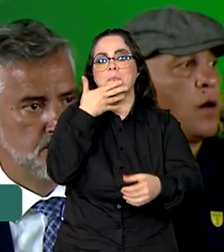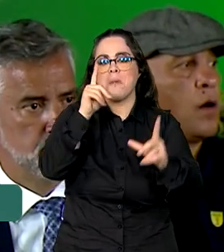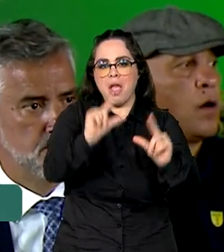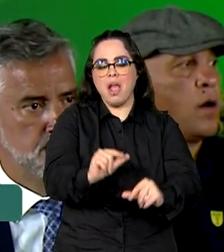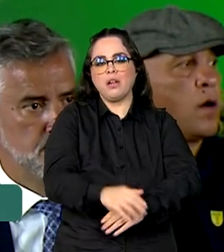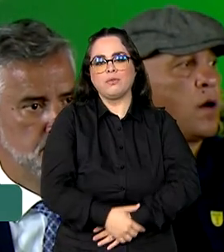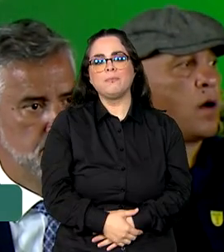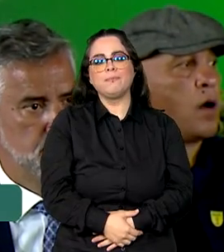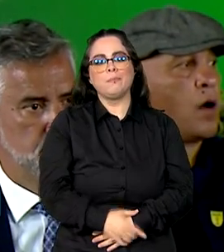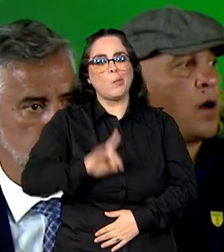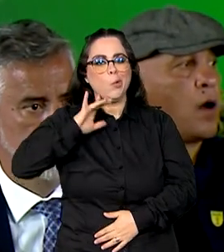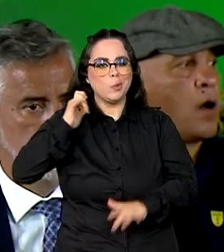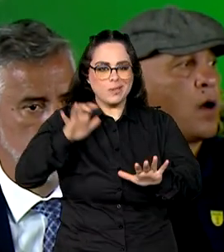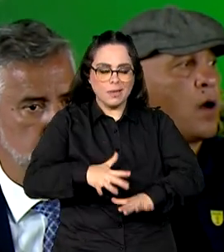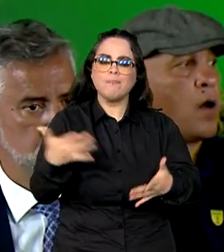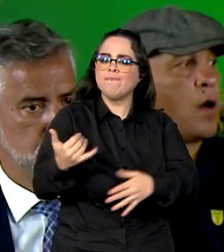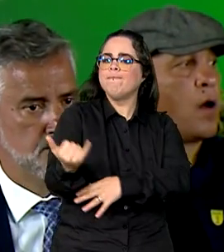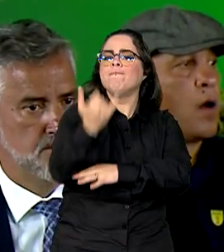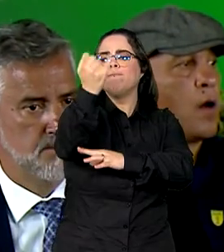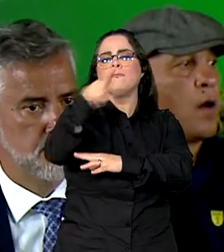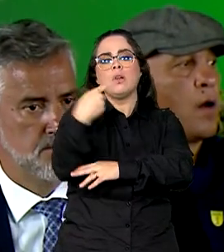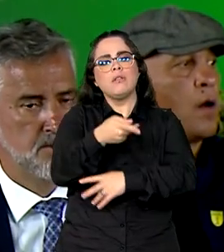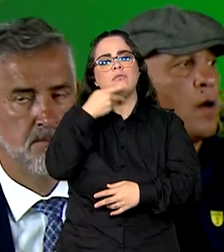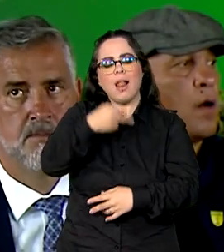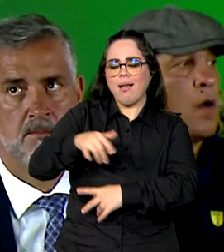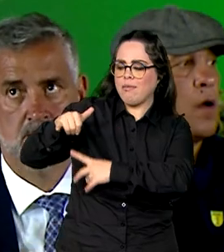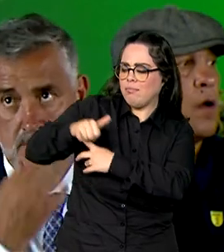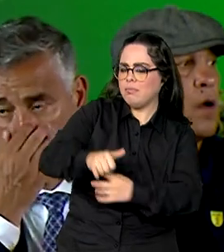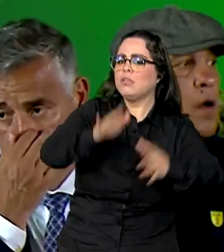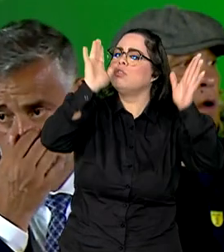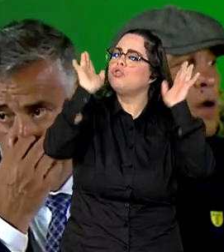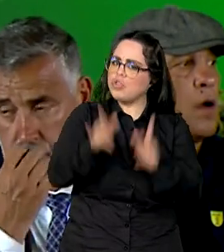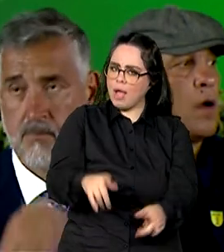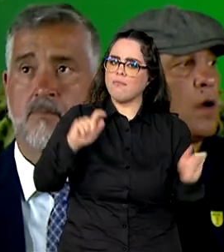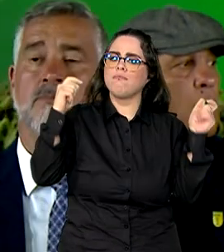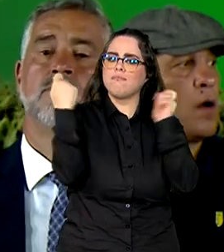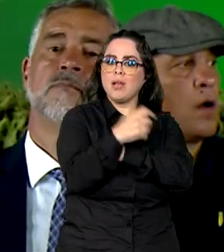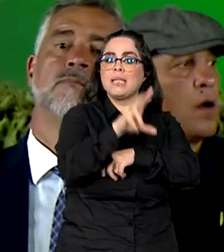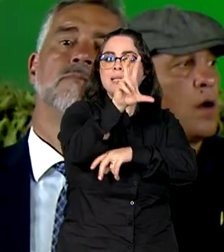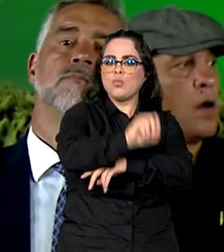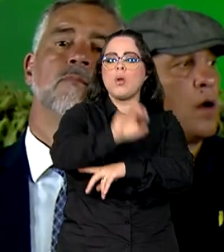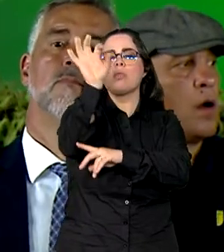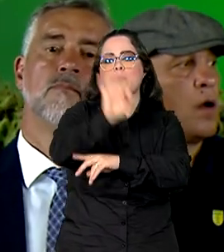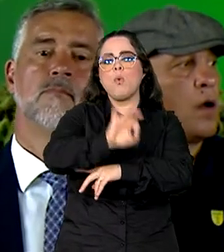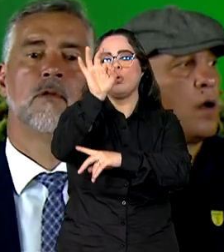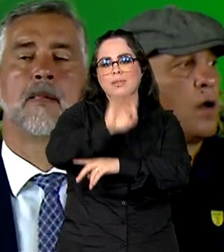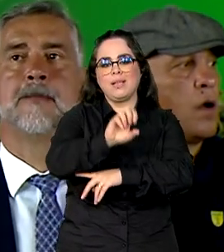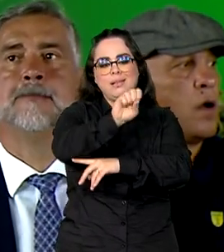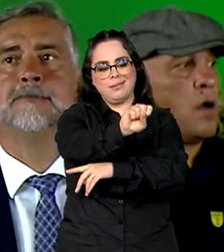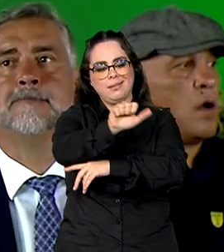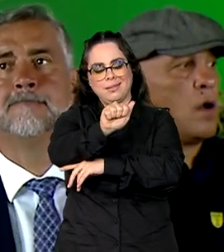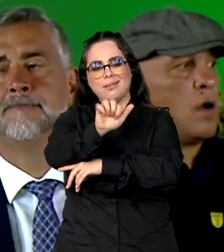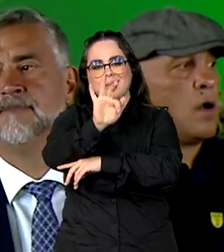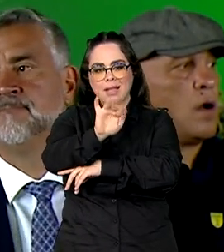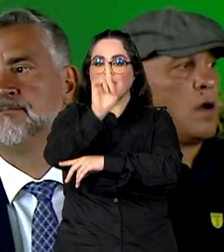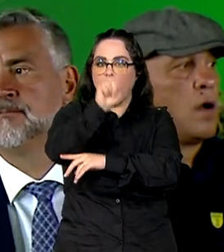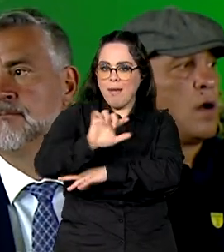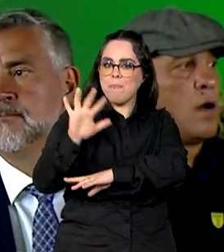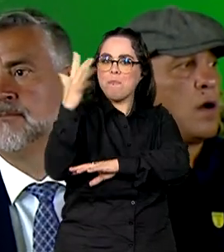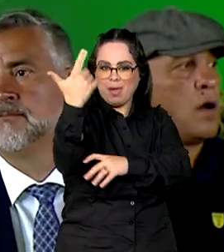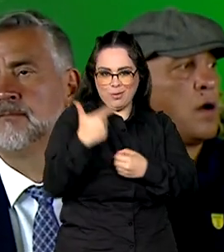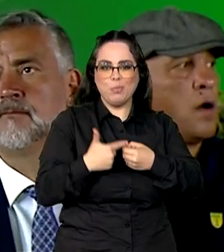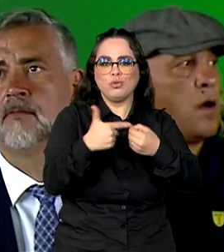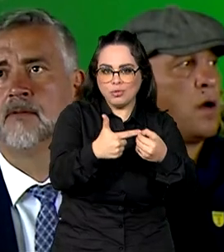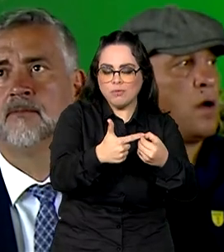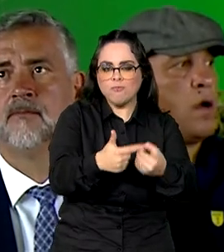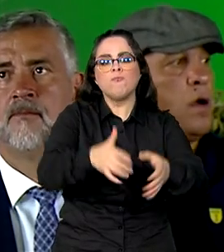que as aeronaves hoje já são aptas para voar com até 50% de SAF. Estamos trabalhando